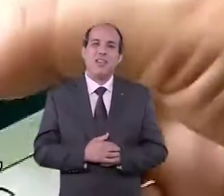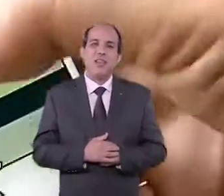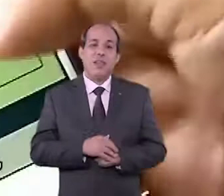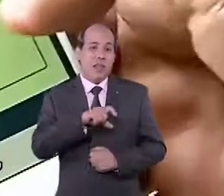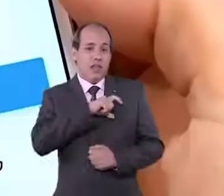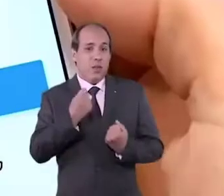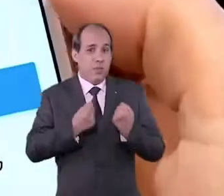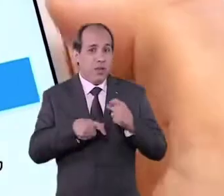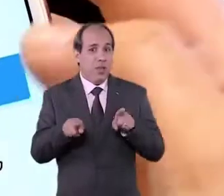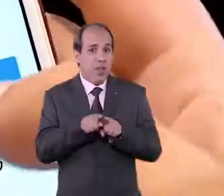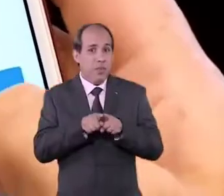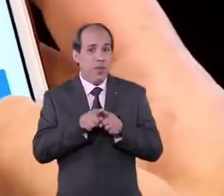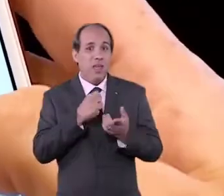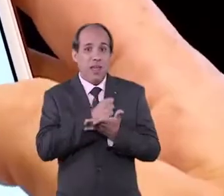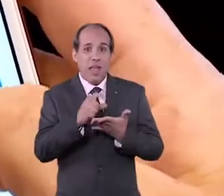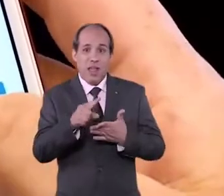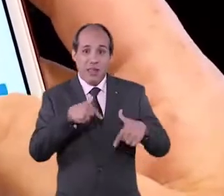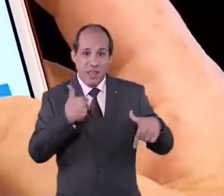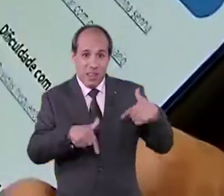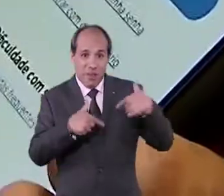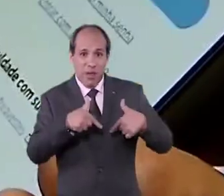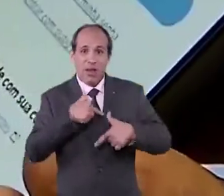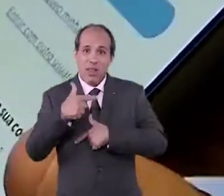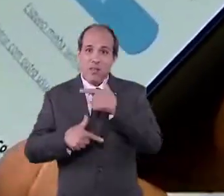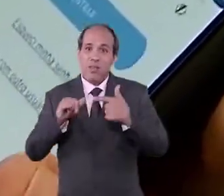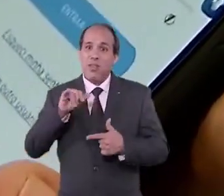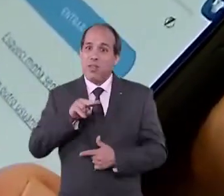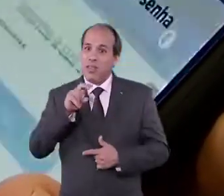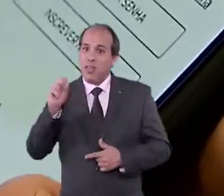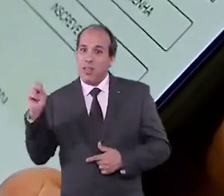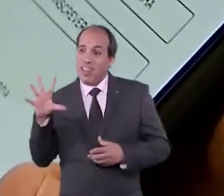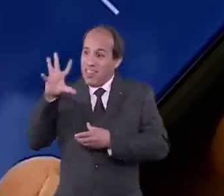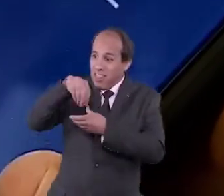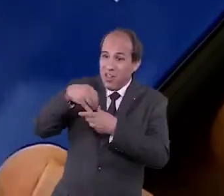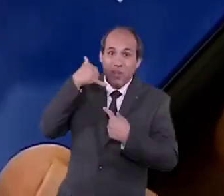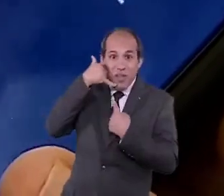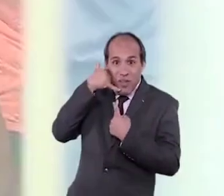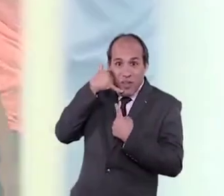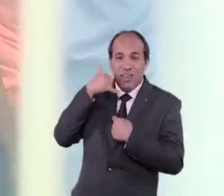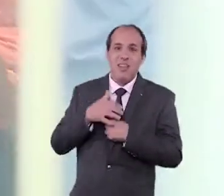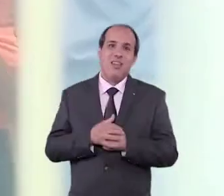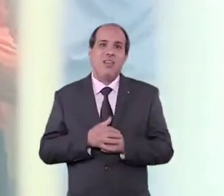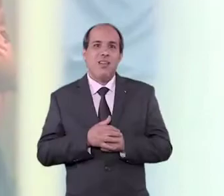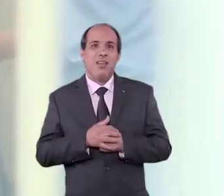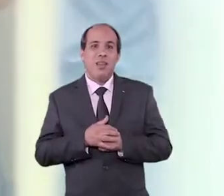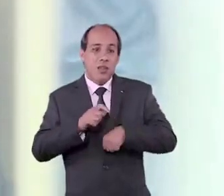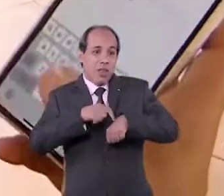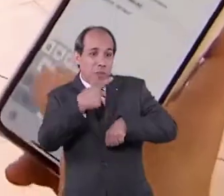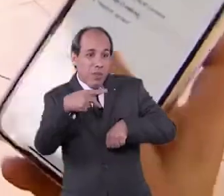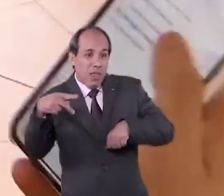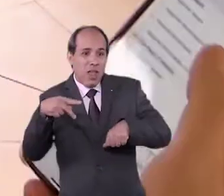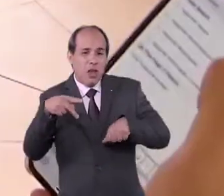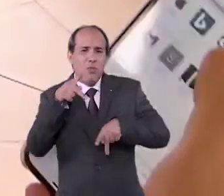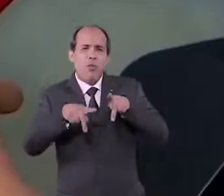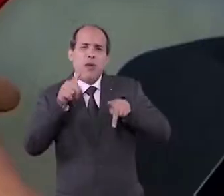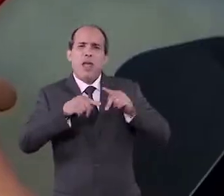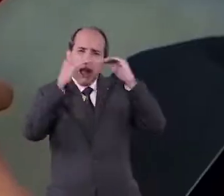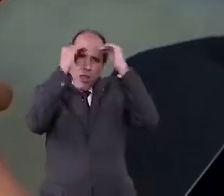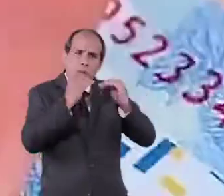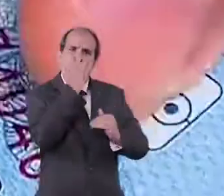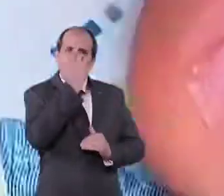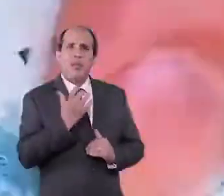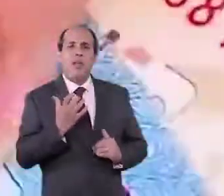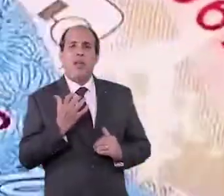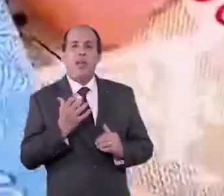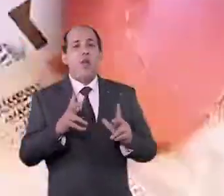As carteiras de motorista, de trabalho e os serviços do INSS indo parar dentro do celular. O tempo do povo foi levado